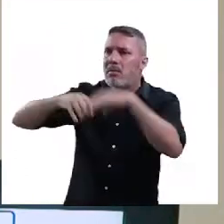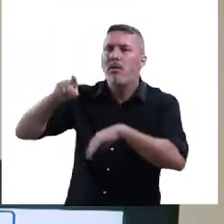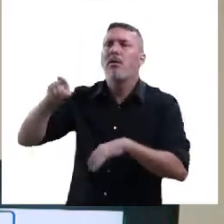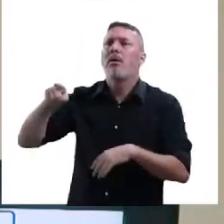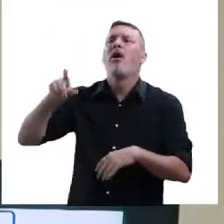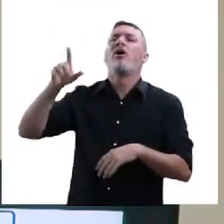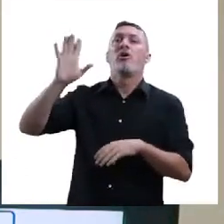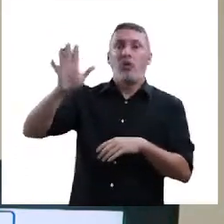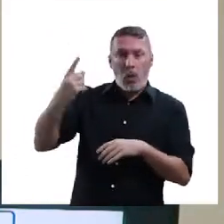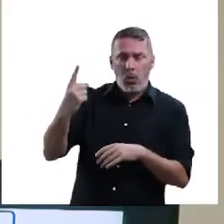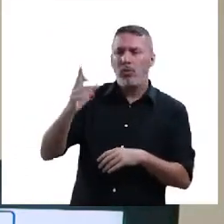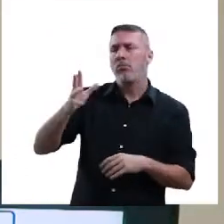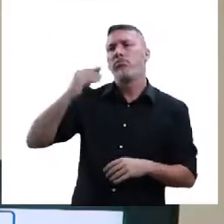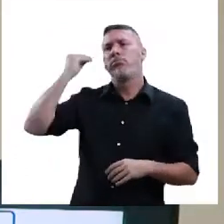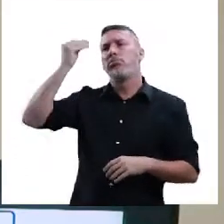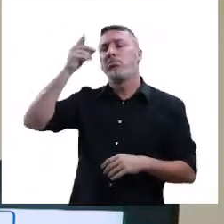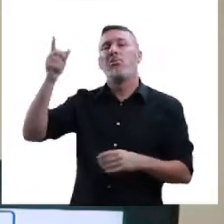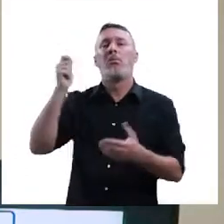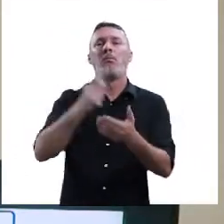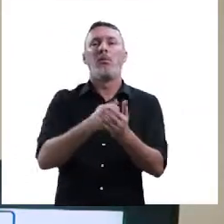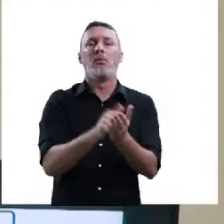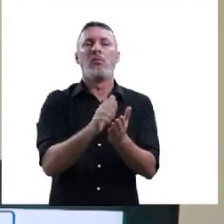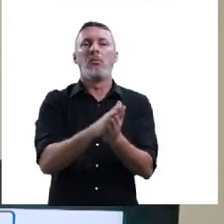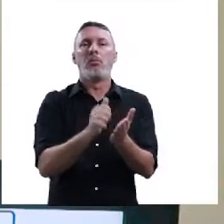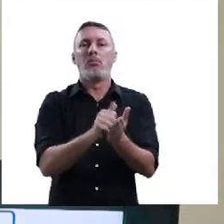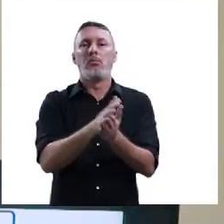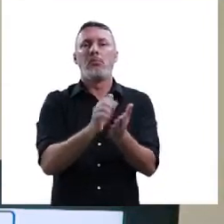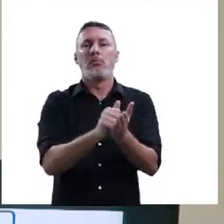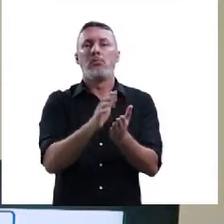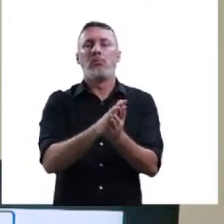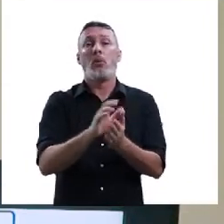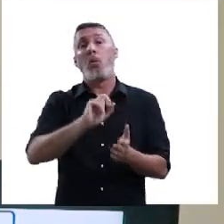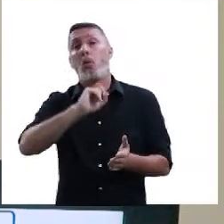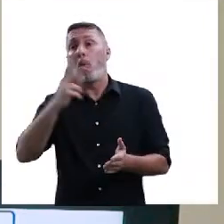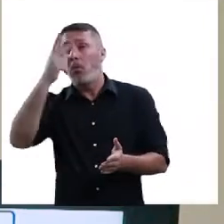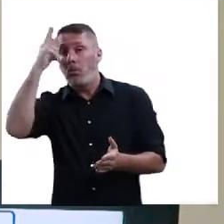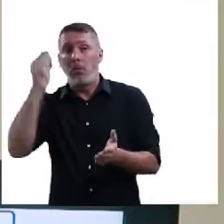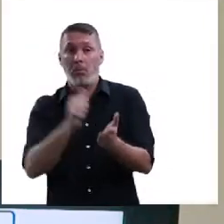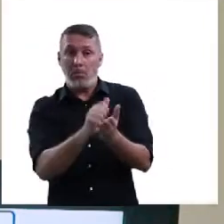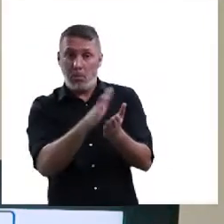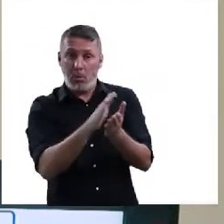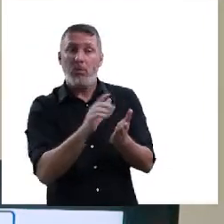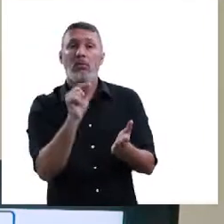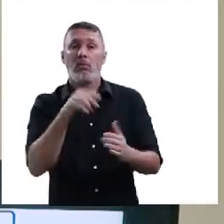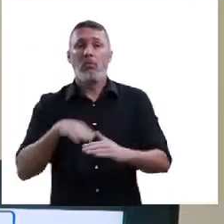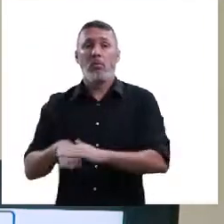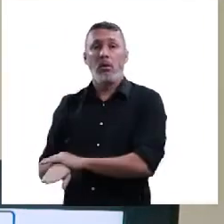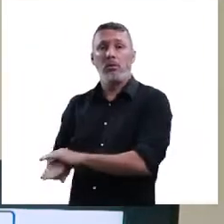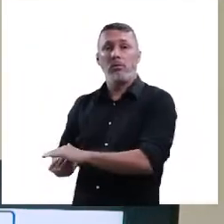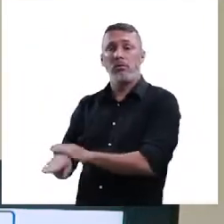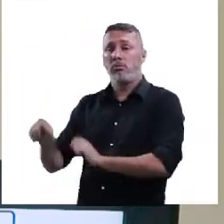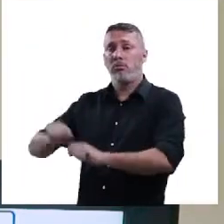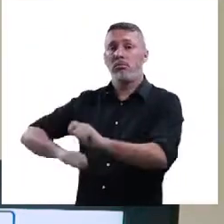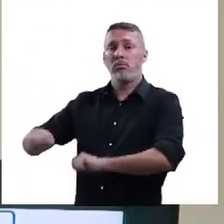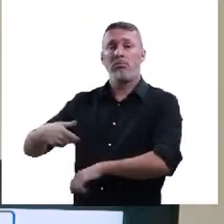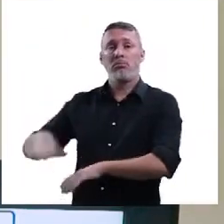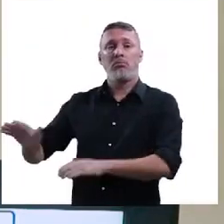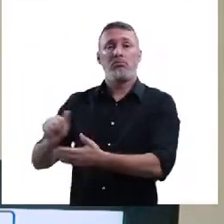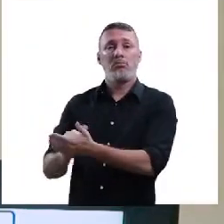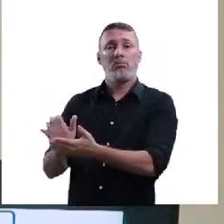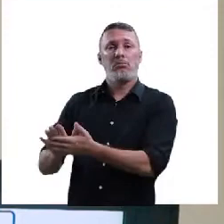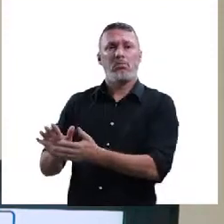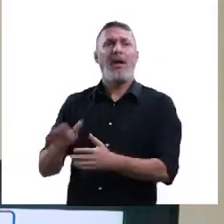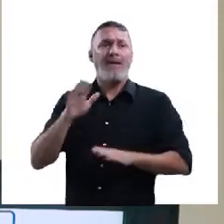ocorre o seguinte, ele já teve outras práticas, mas foi lá e pagou a multa ou recebeu essa multa e não deu em nada. porque